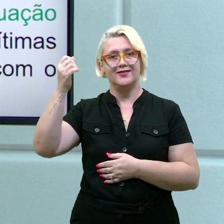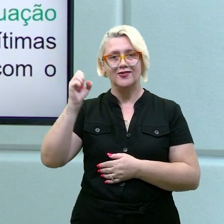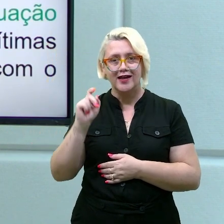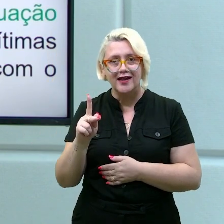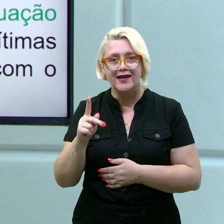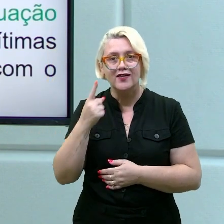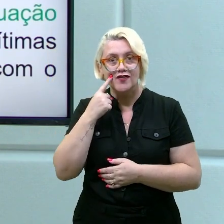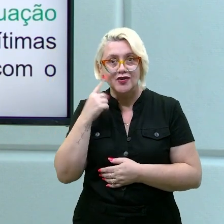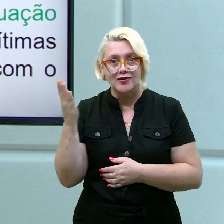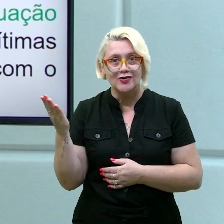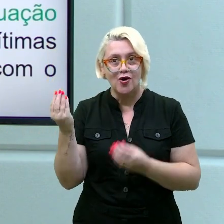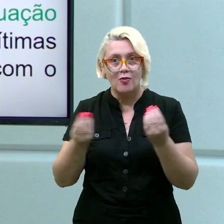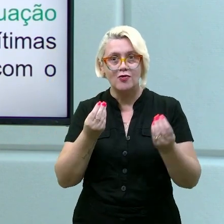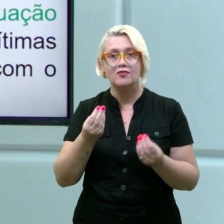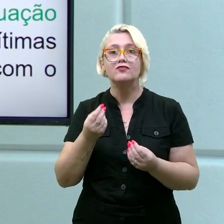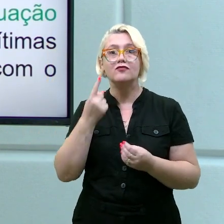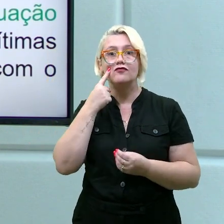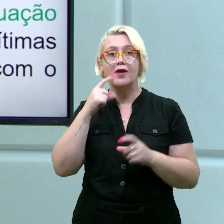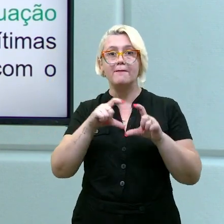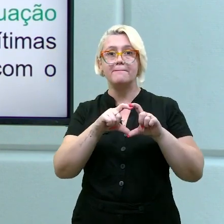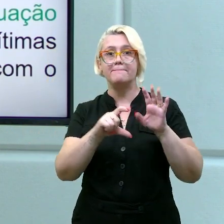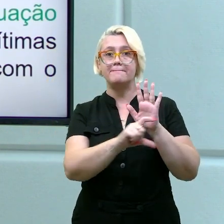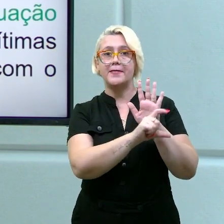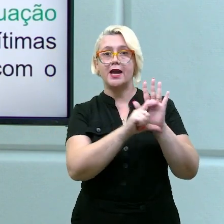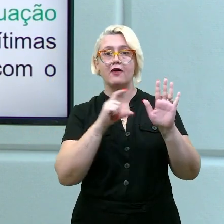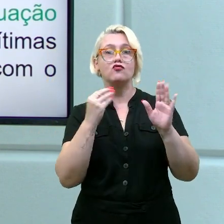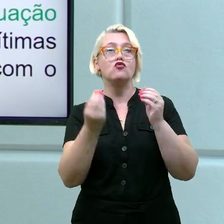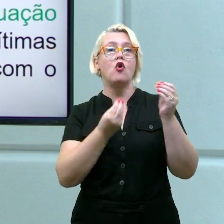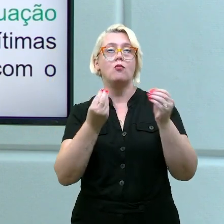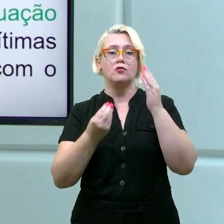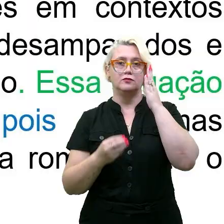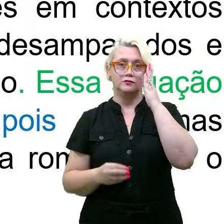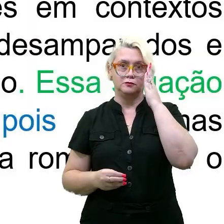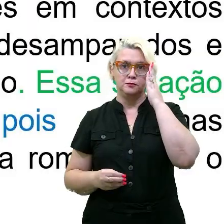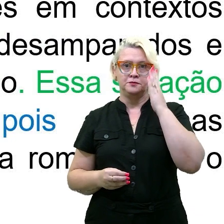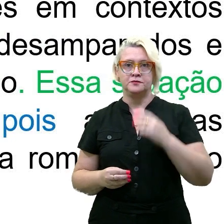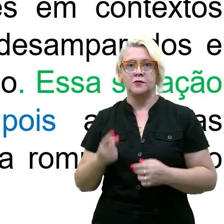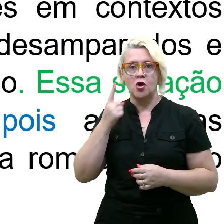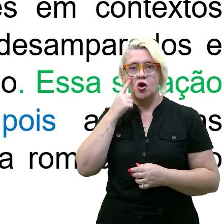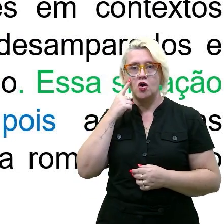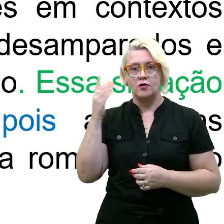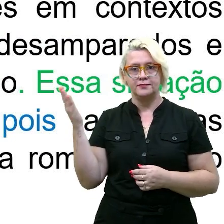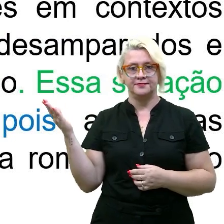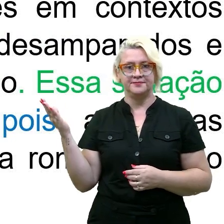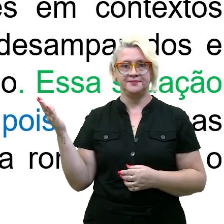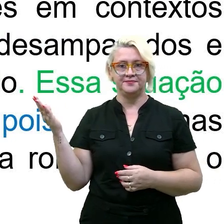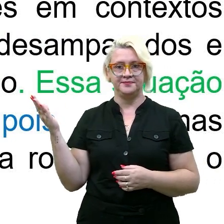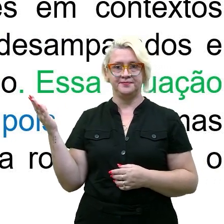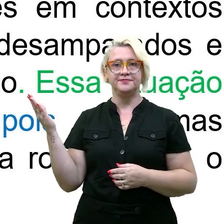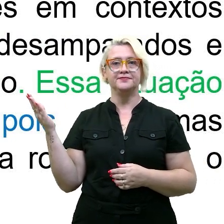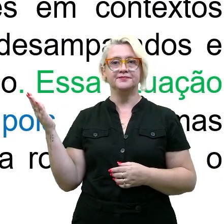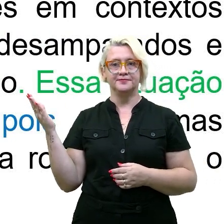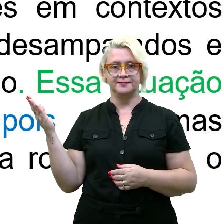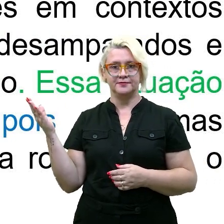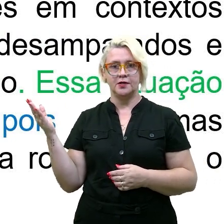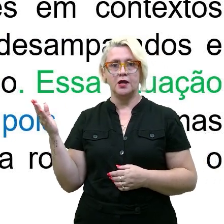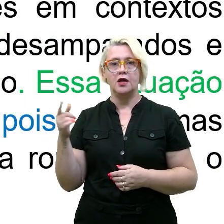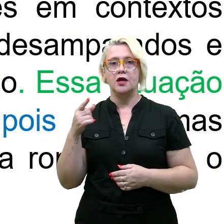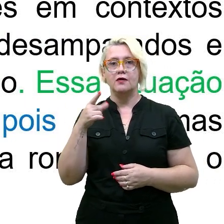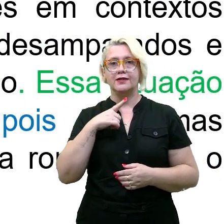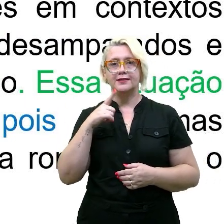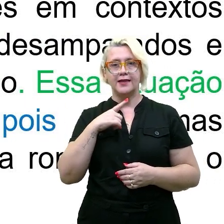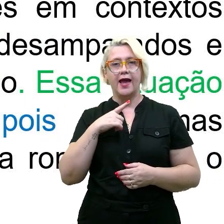Muito bom, não é isso? Então, agora vamos ver o parágrafo inteiro, como é que ficou? Olha aqui para mim. Você tem